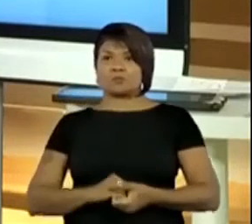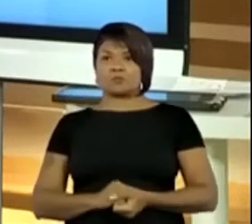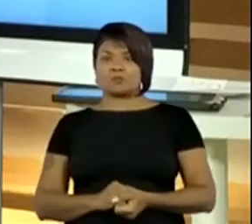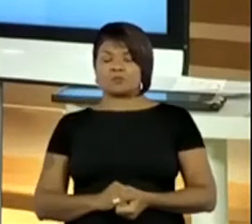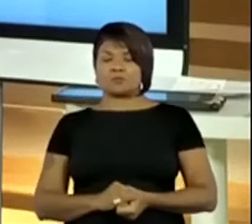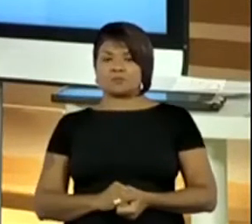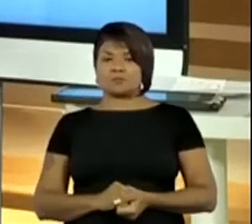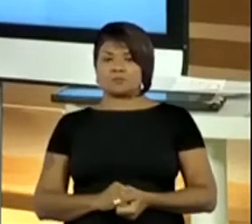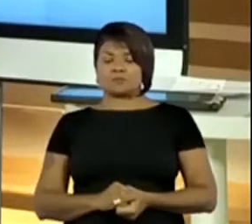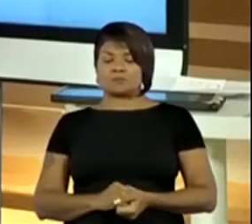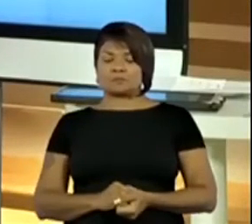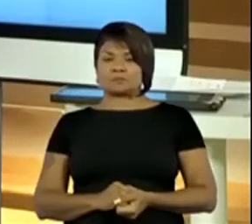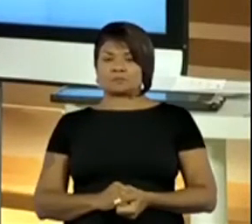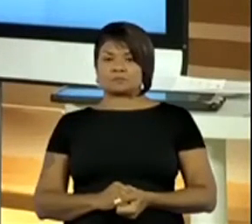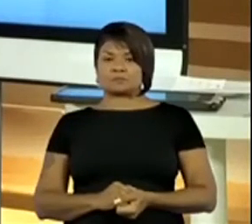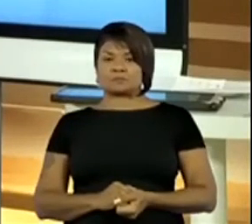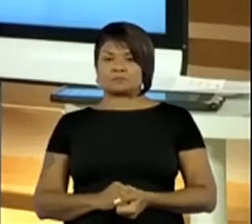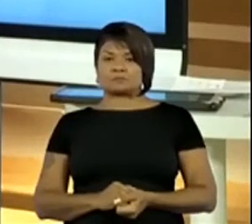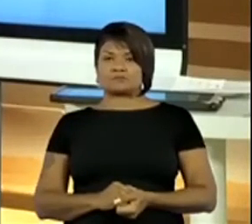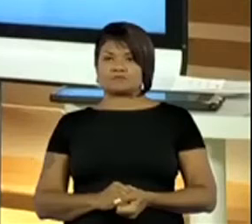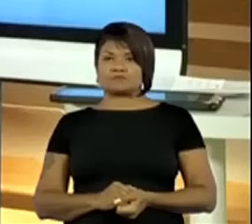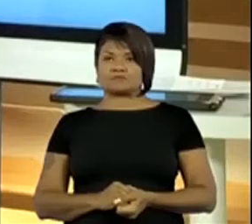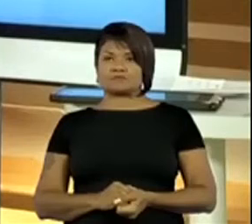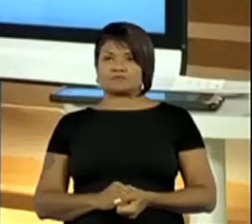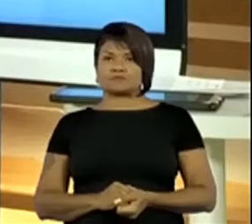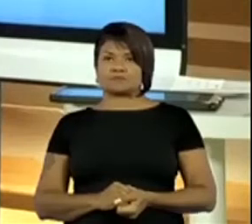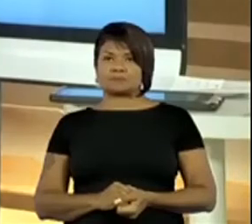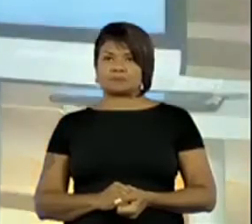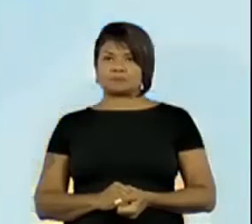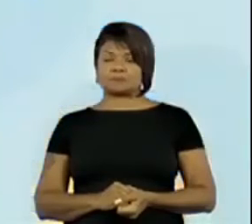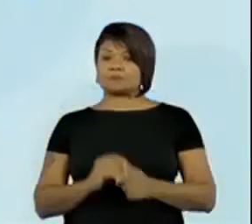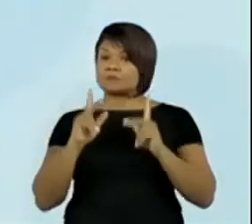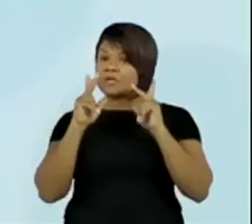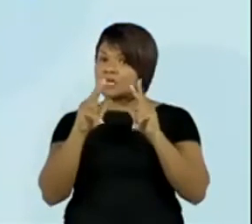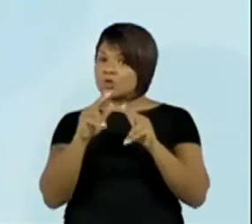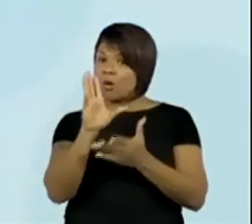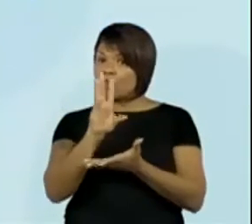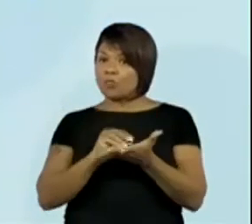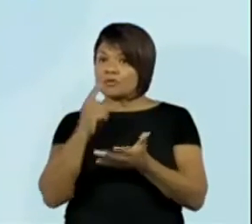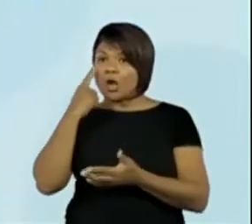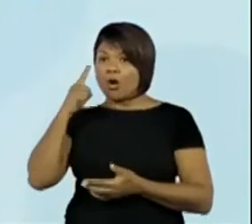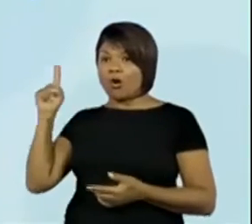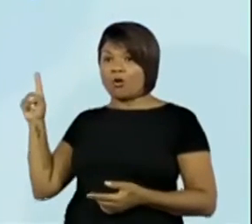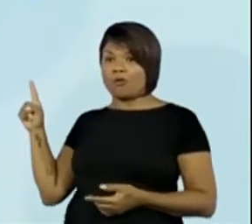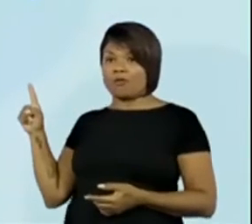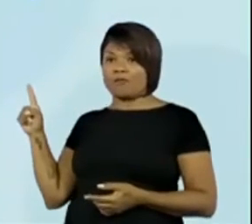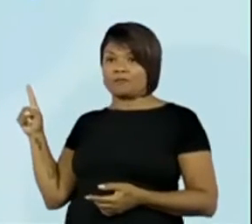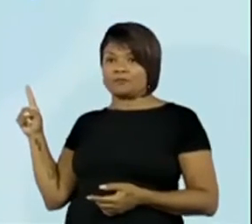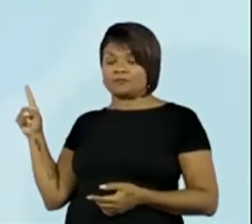ponto central da cruz. Olha lá. Uma parte do X.